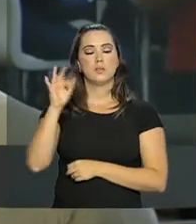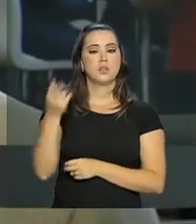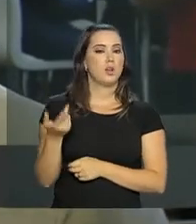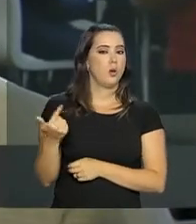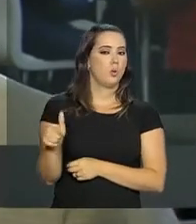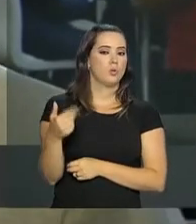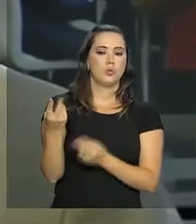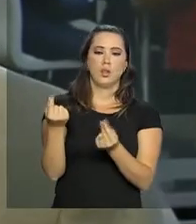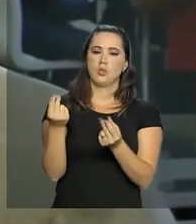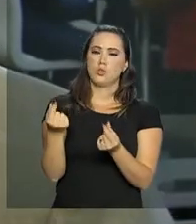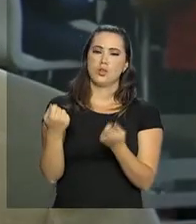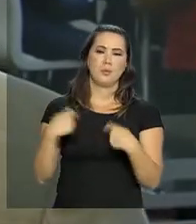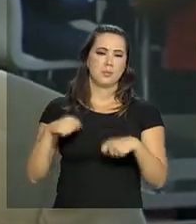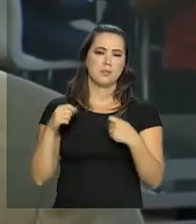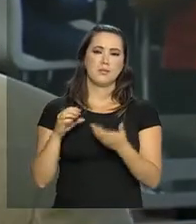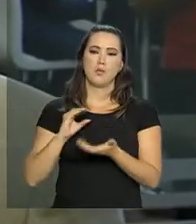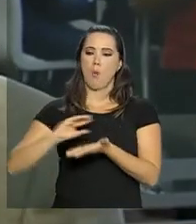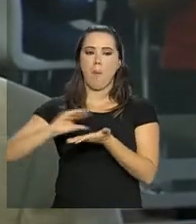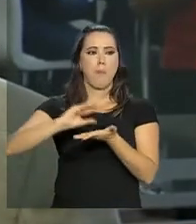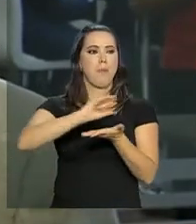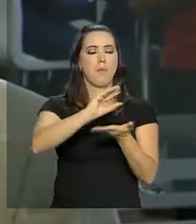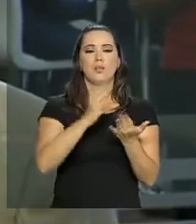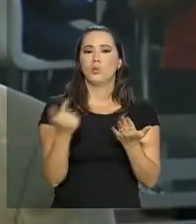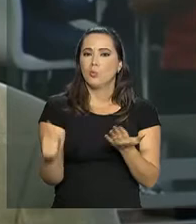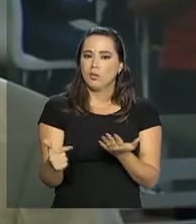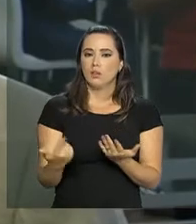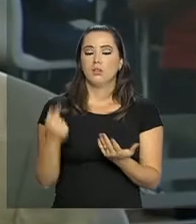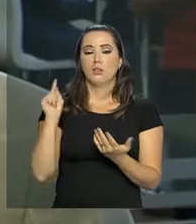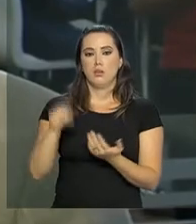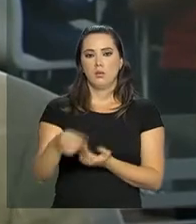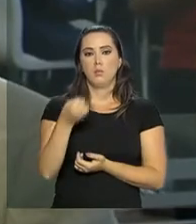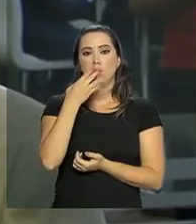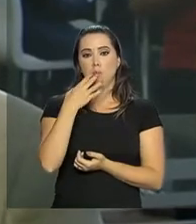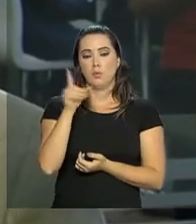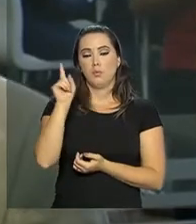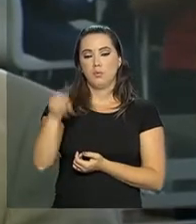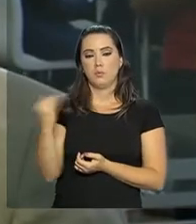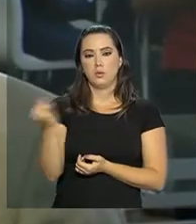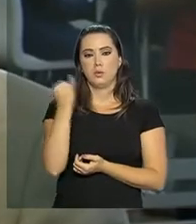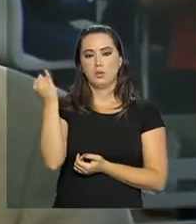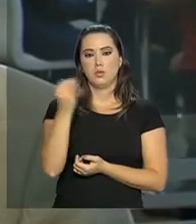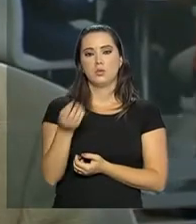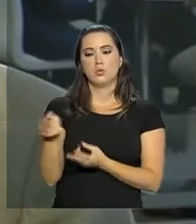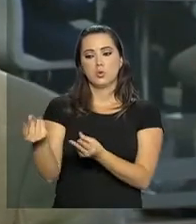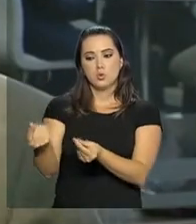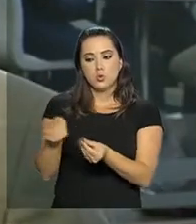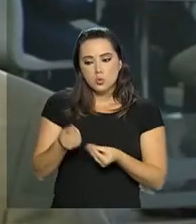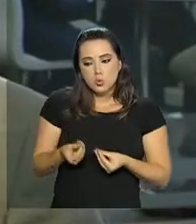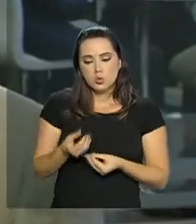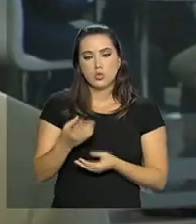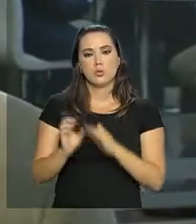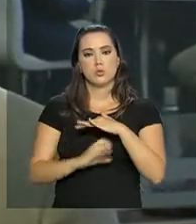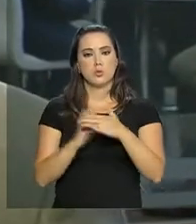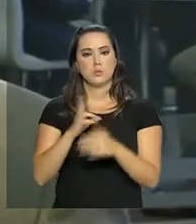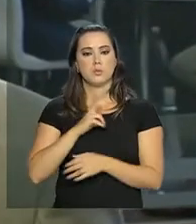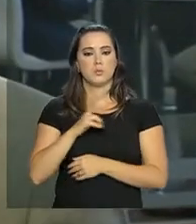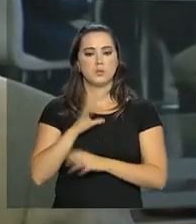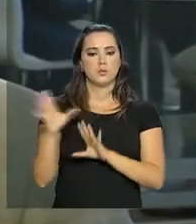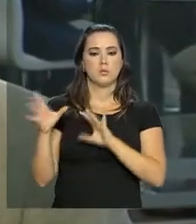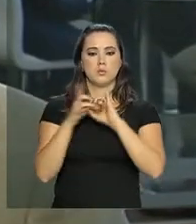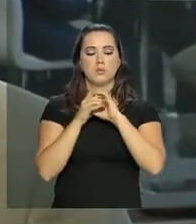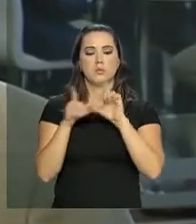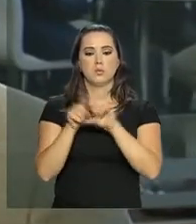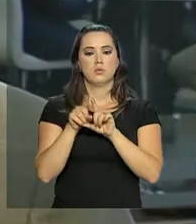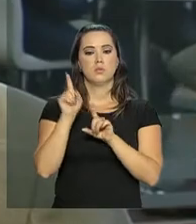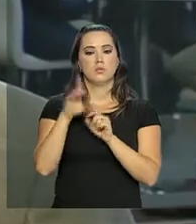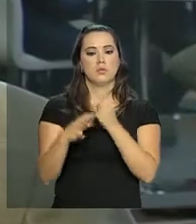modernização do Estado. Então, é bem-vindo o dinheiro público, o dinheiro privado, investimento privado, com essa parceria